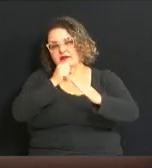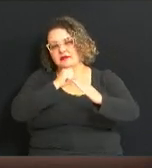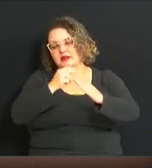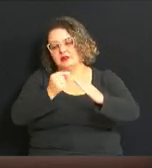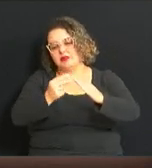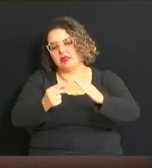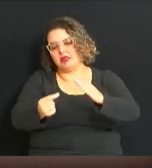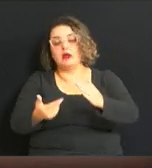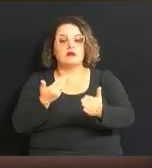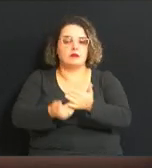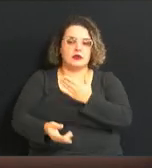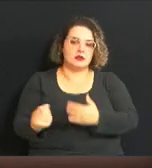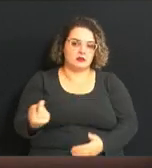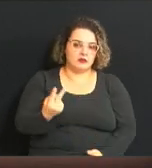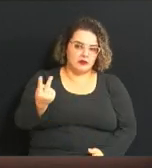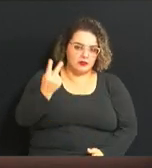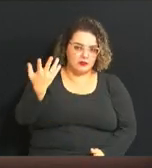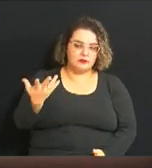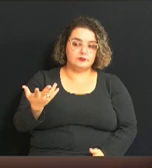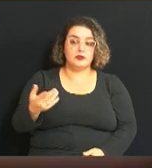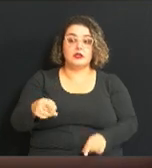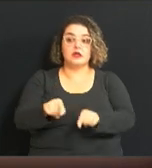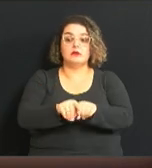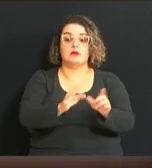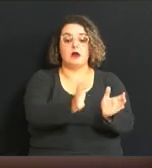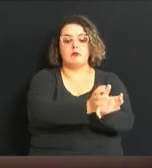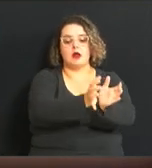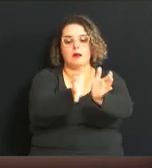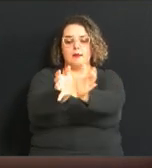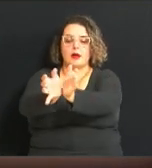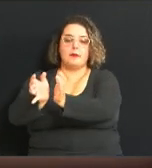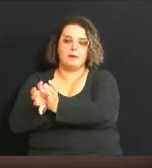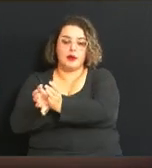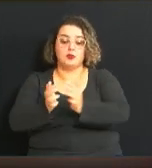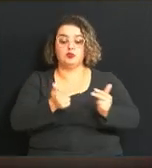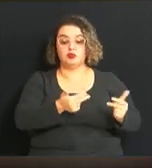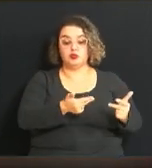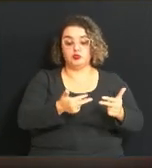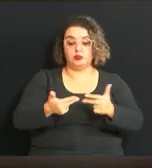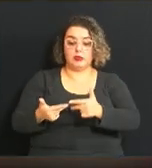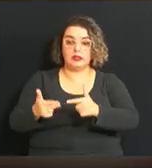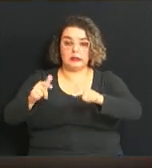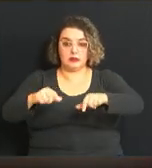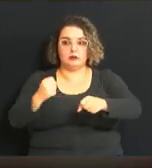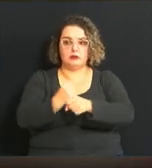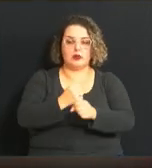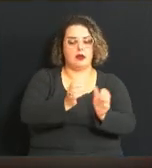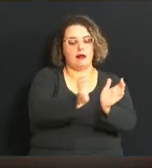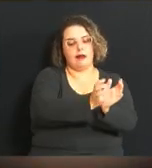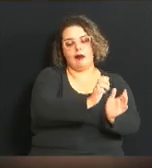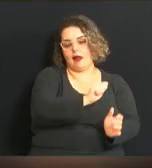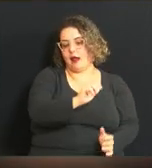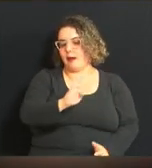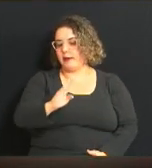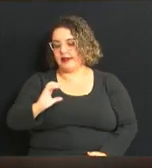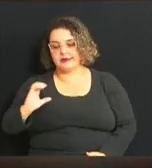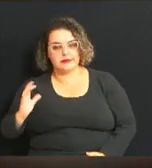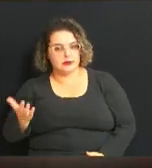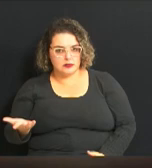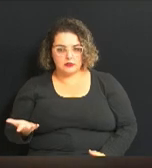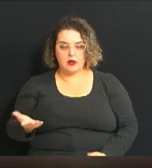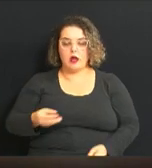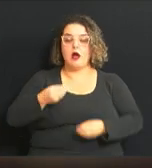anos. E há a classificação do padrão do imóvel, em padrão A, B, C. Como é que você